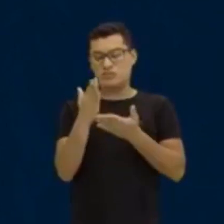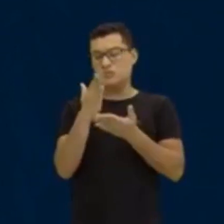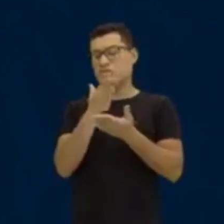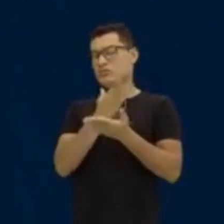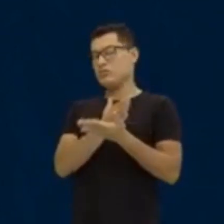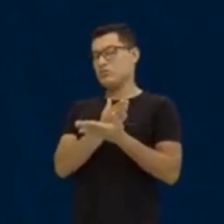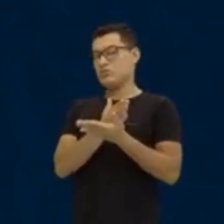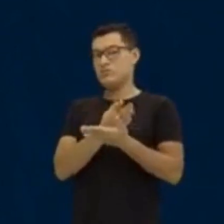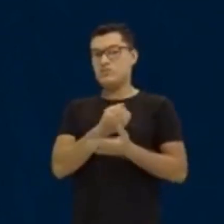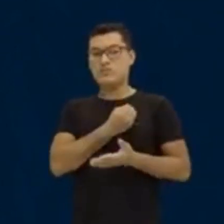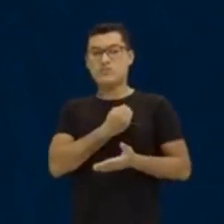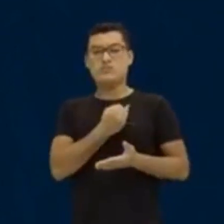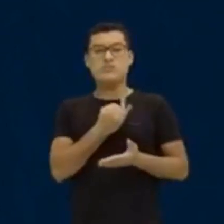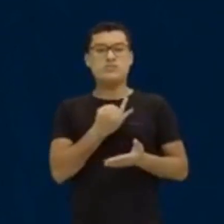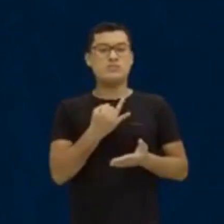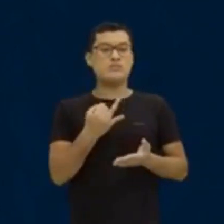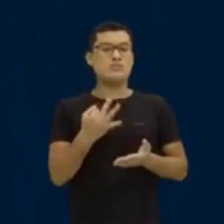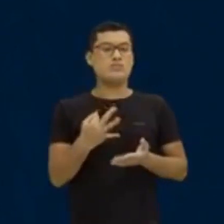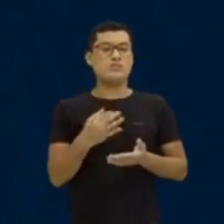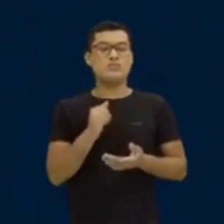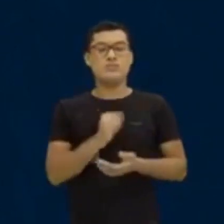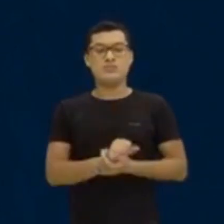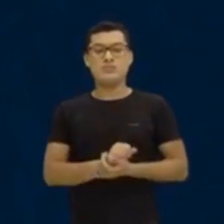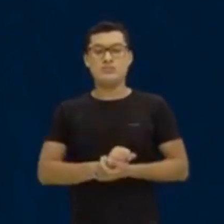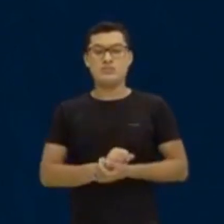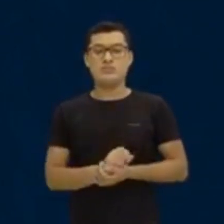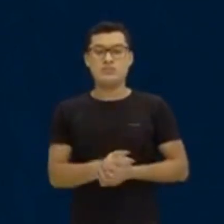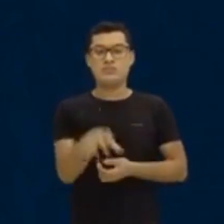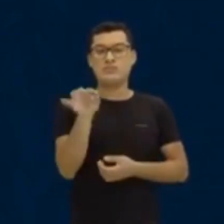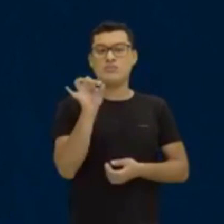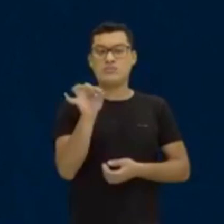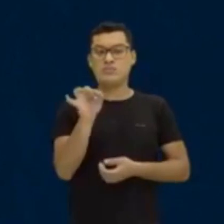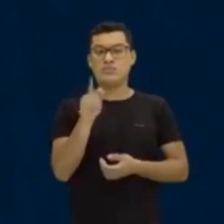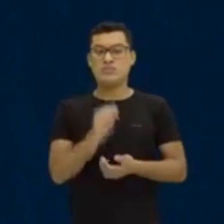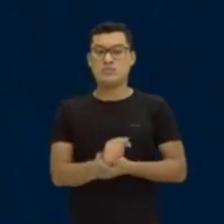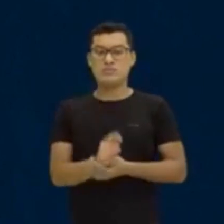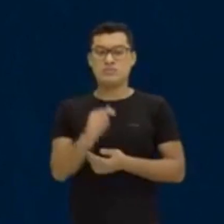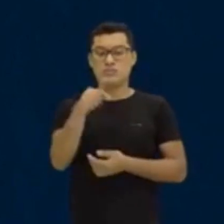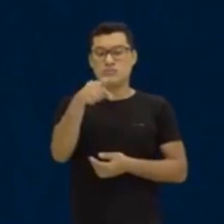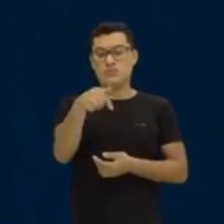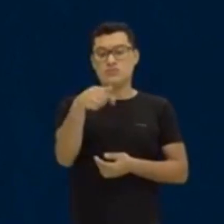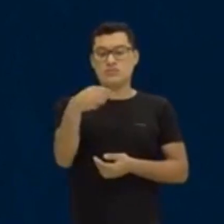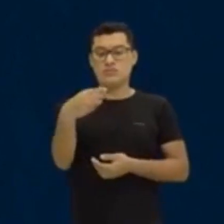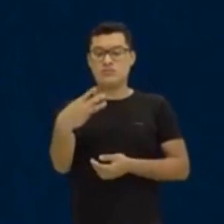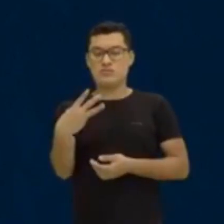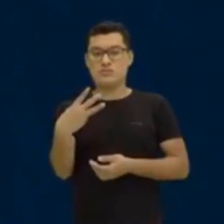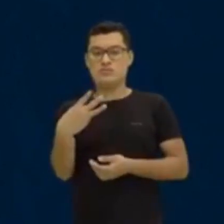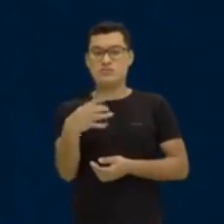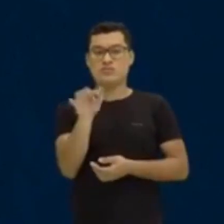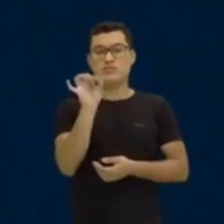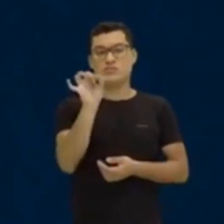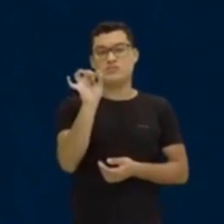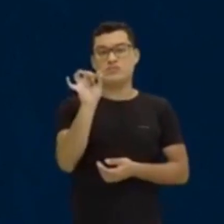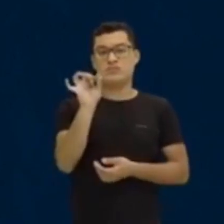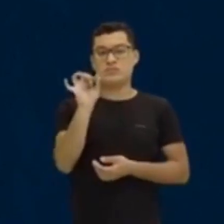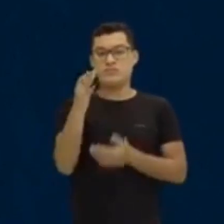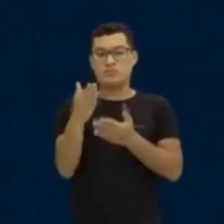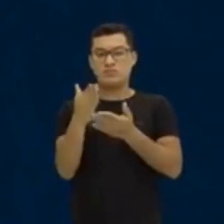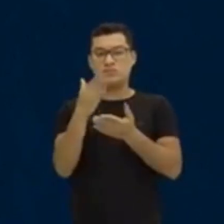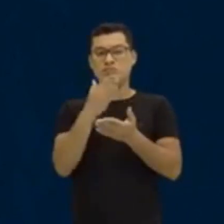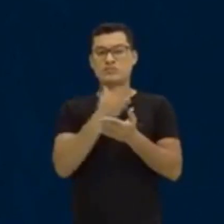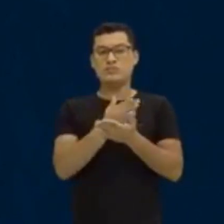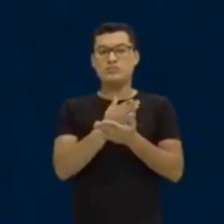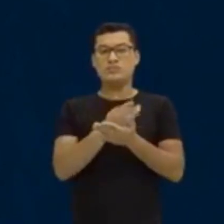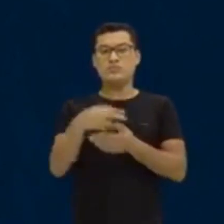primeira repetição. Lembra que a primeira repetição é quem? É o 73, não é isso? Quem aparece antes dela? Ah,